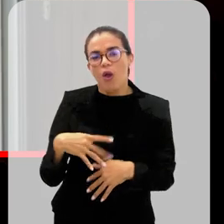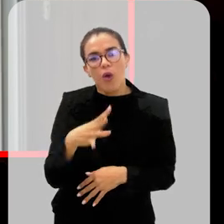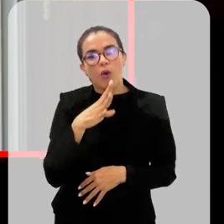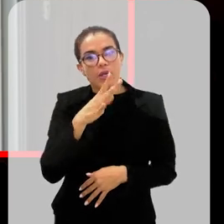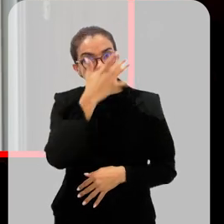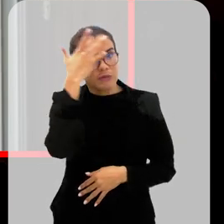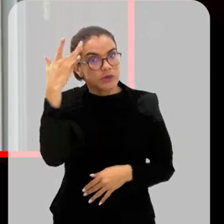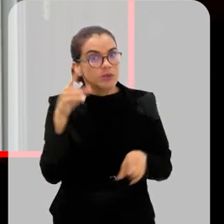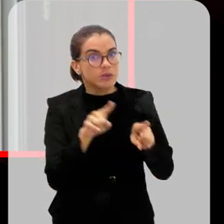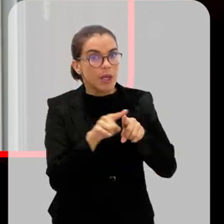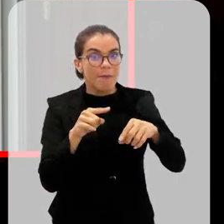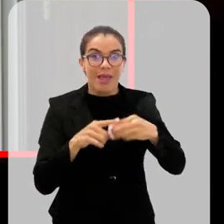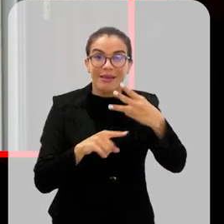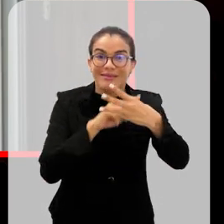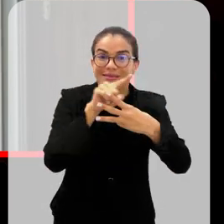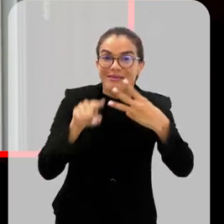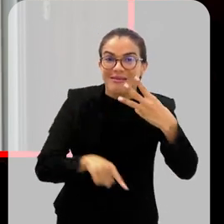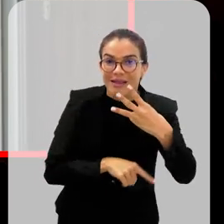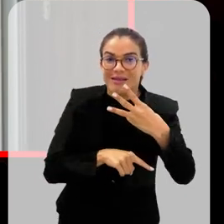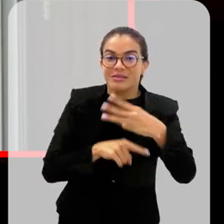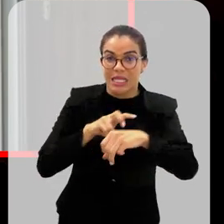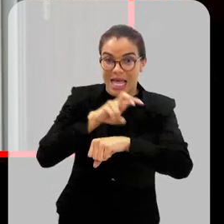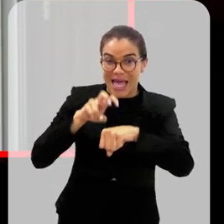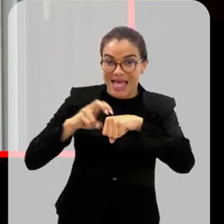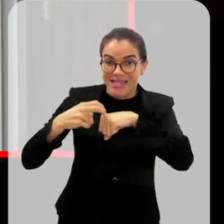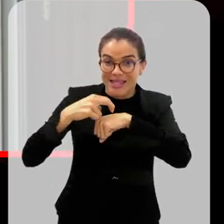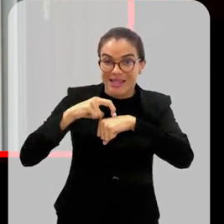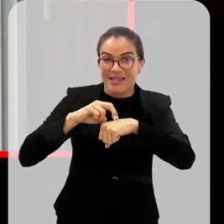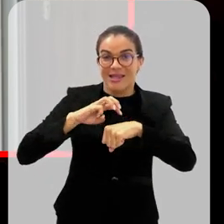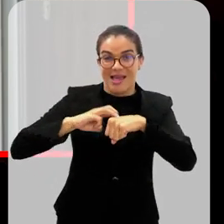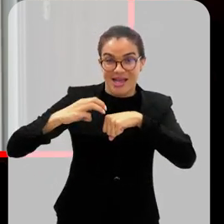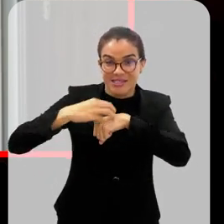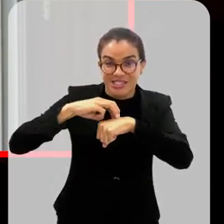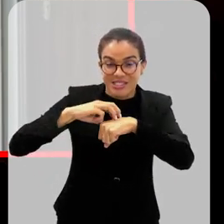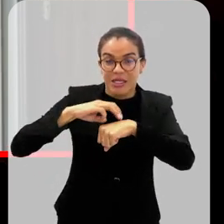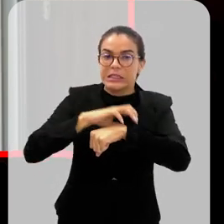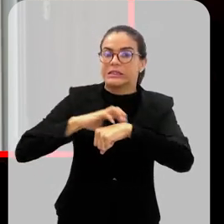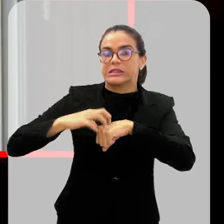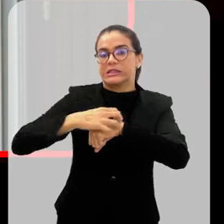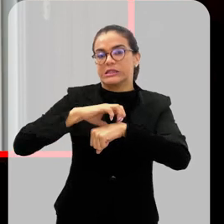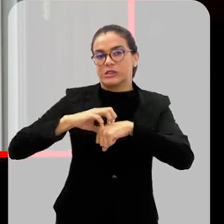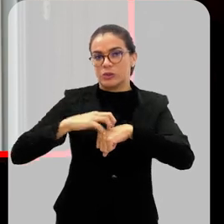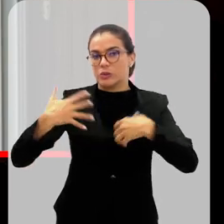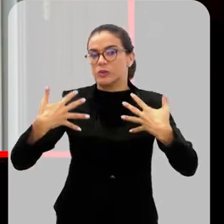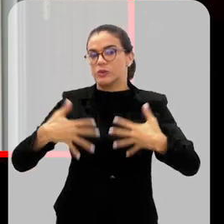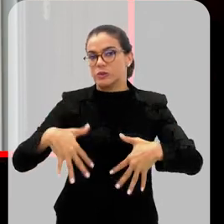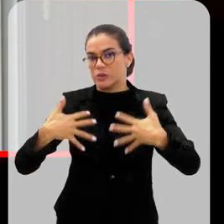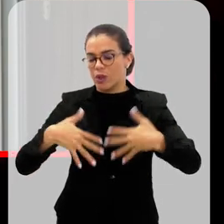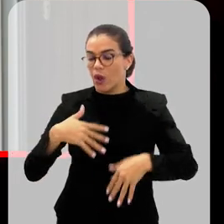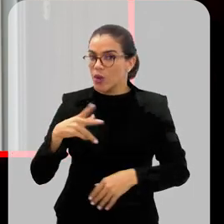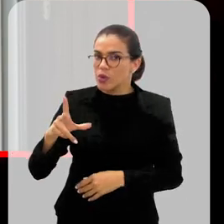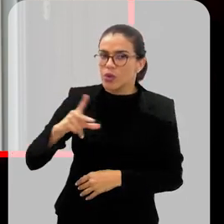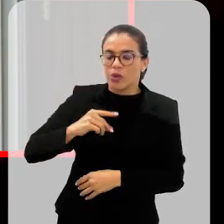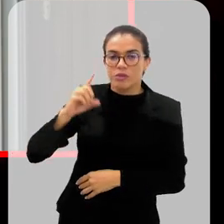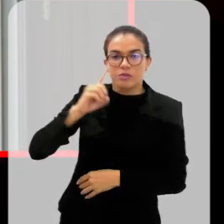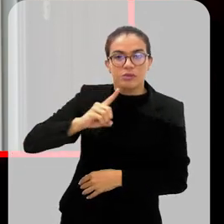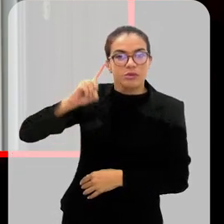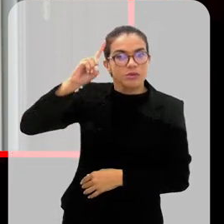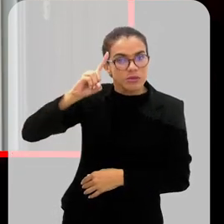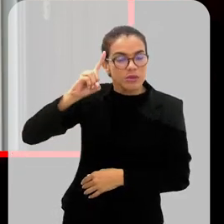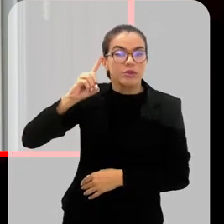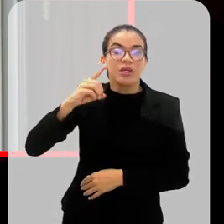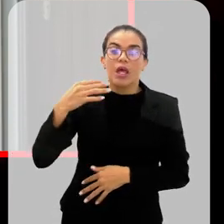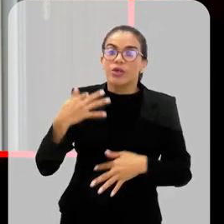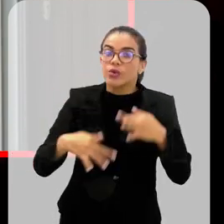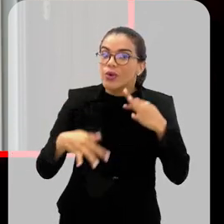pessoas que tiveram essas três doenças, a dengue, a chikungunya e a zika. Eu falei assim, meu Deus do céu, e